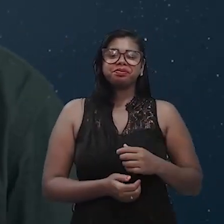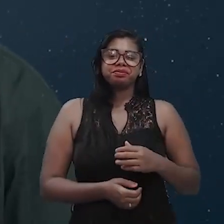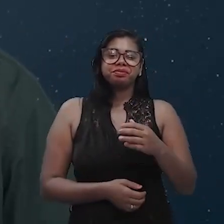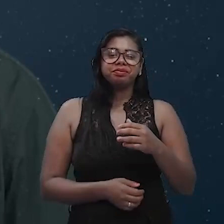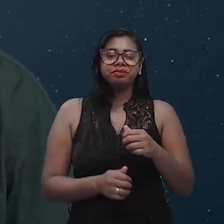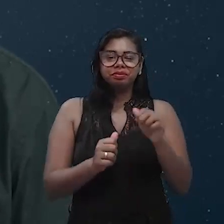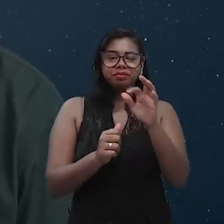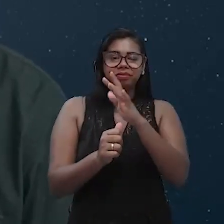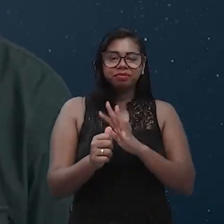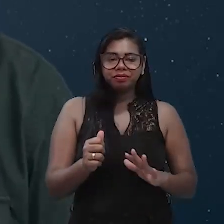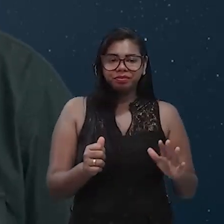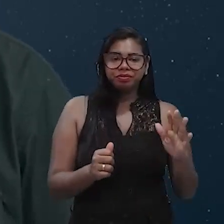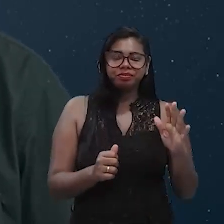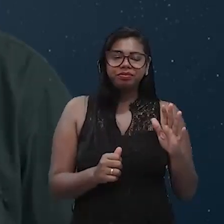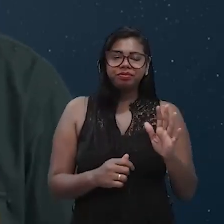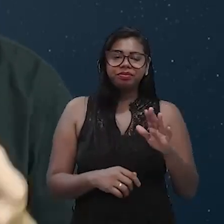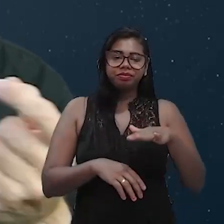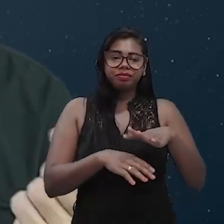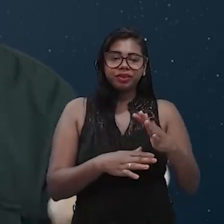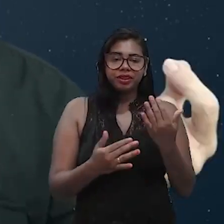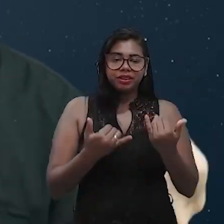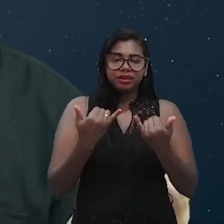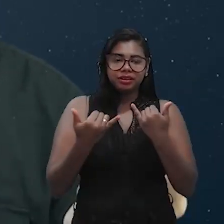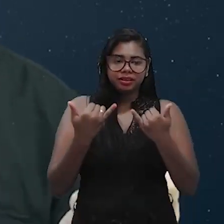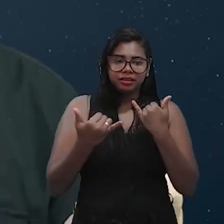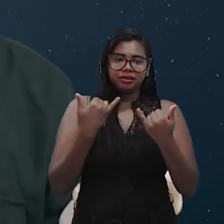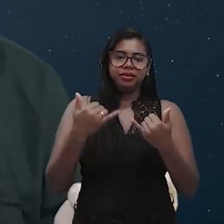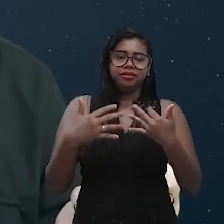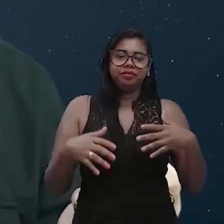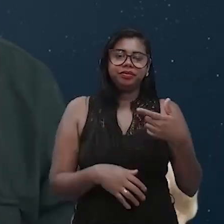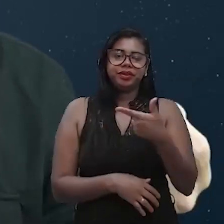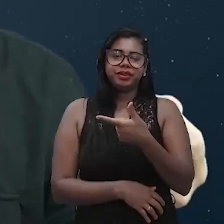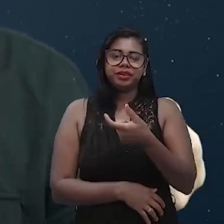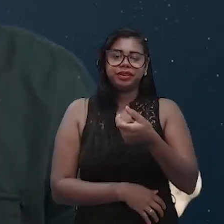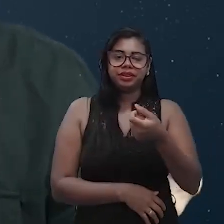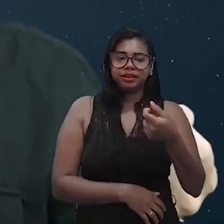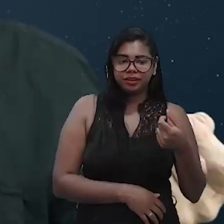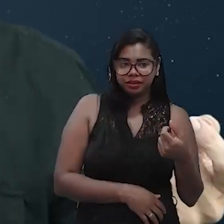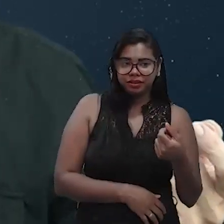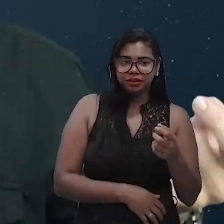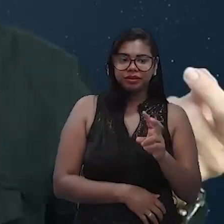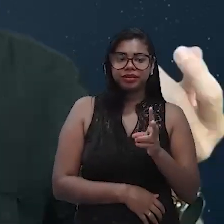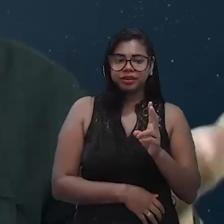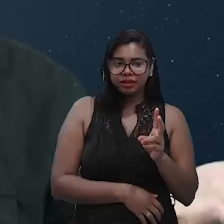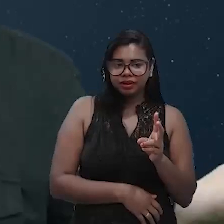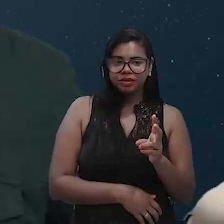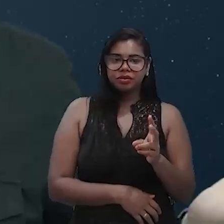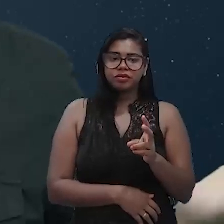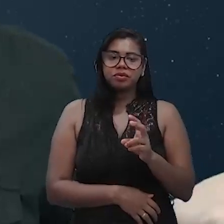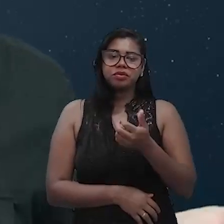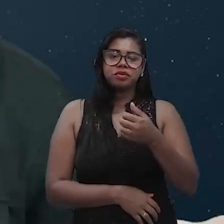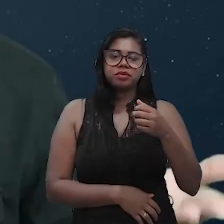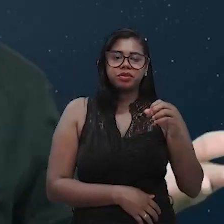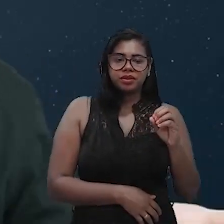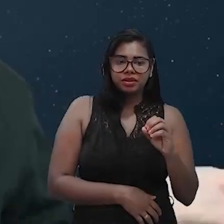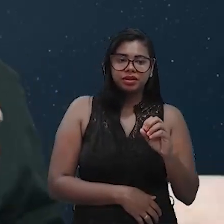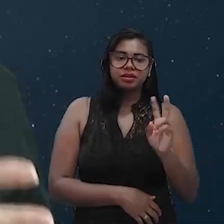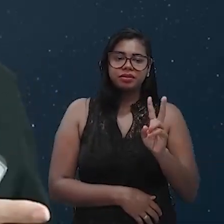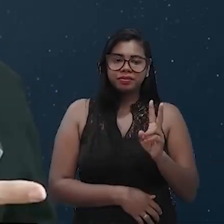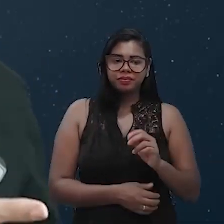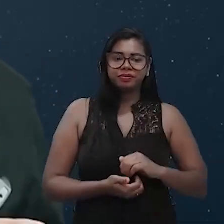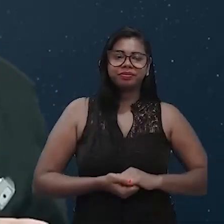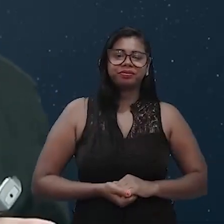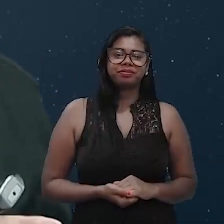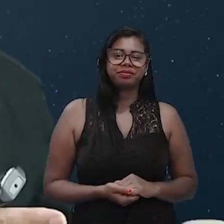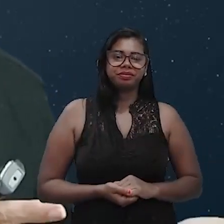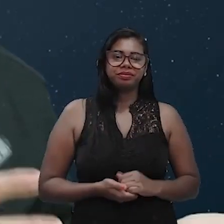que esse aparelho elétrico, ele tem lá a informação. 220 o quê? Voltos ou 110 volts. Pois é, mequetrefe, essa